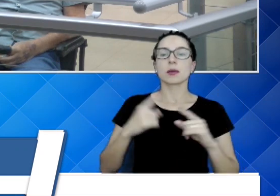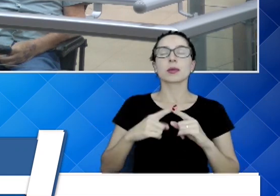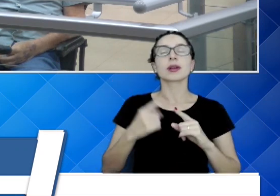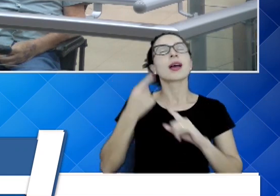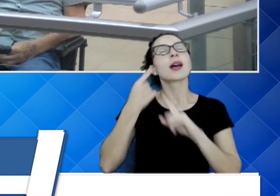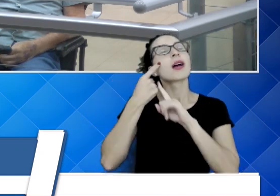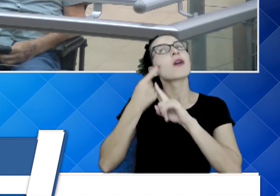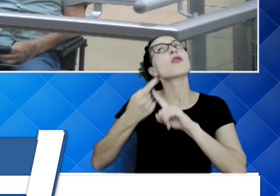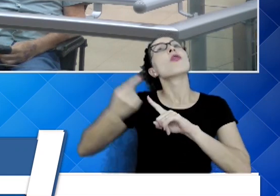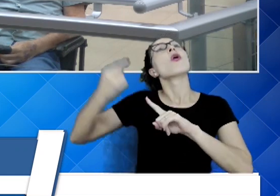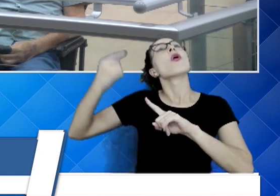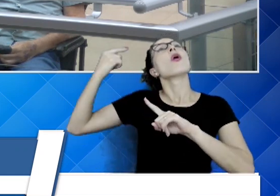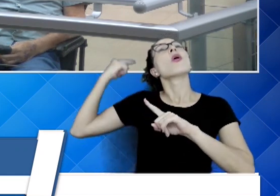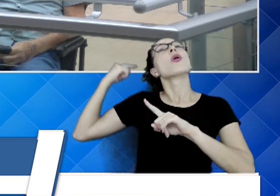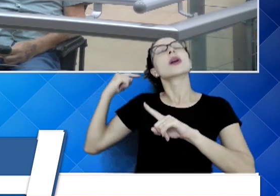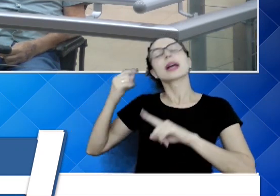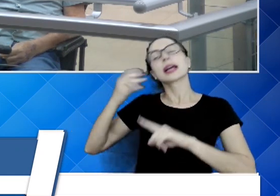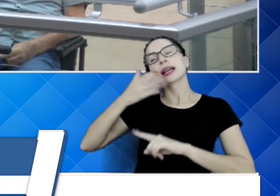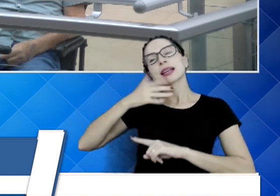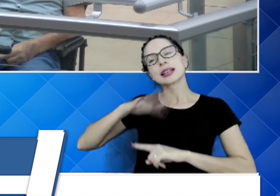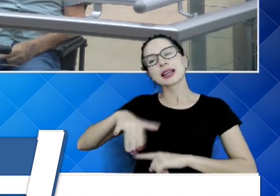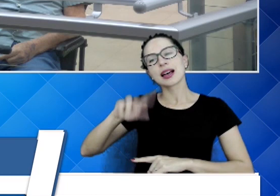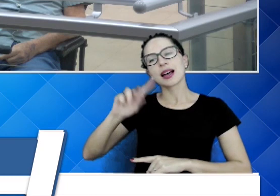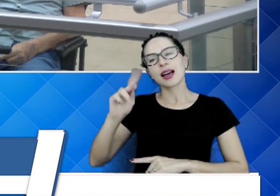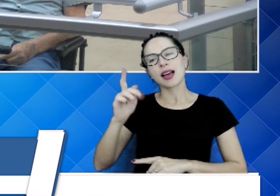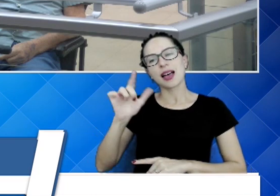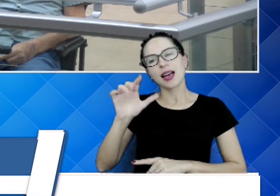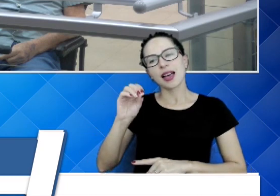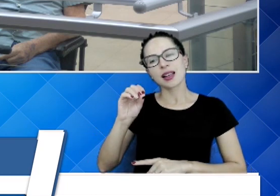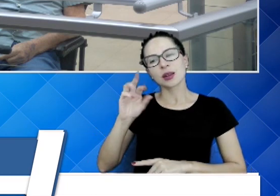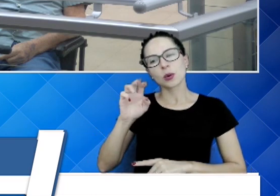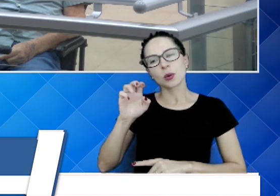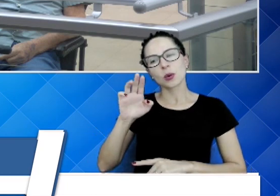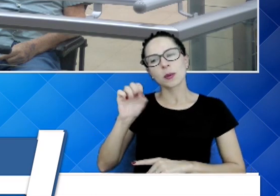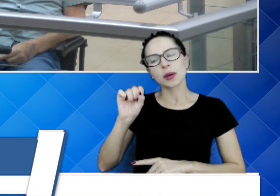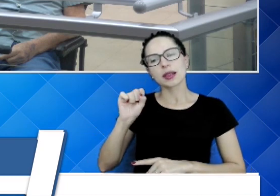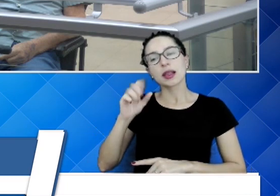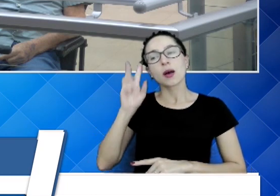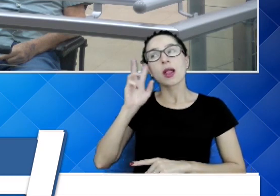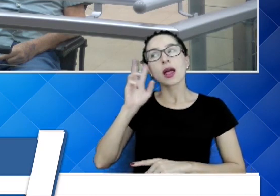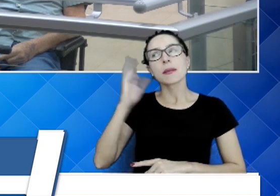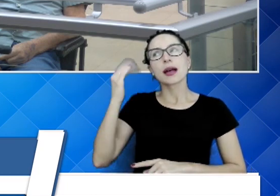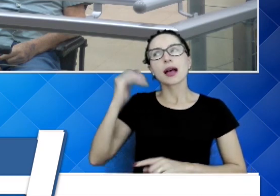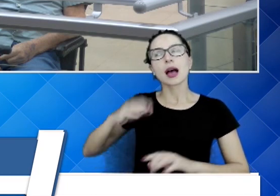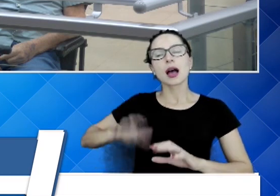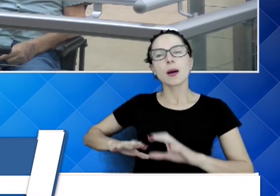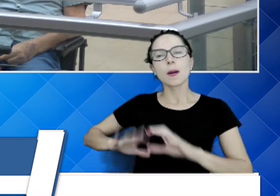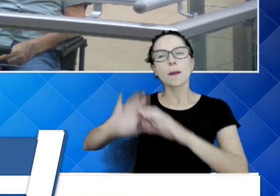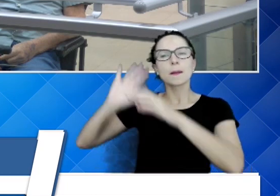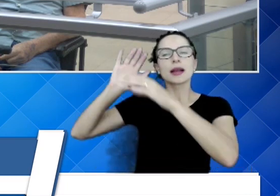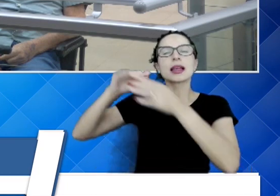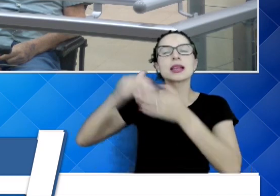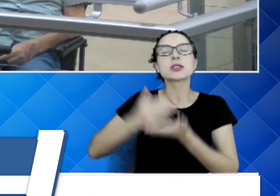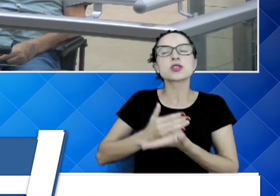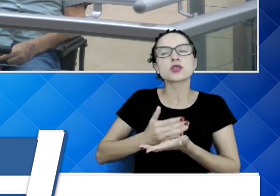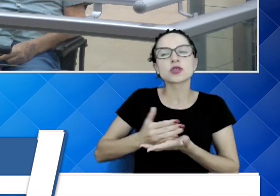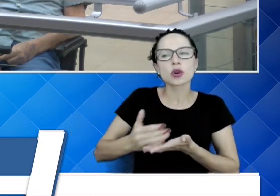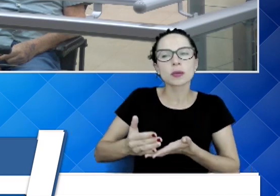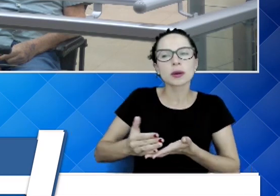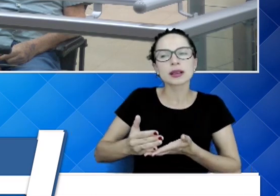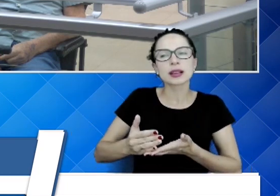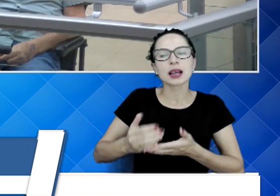Rubens, Jovacê, voltei na minha infância quando o basquete lá no Clube dos Barcos estava aquecendo e no aquecimento